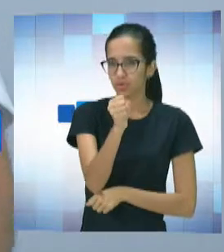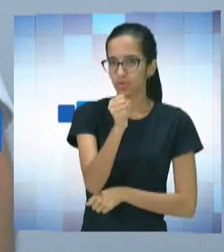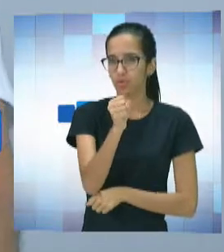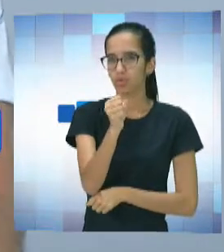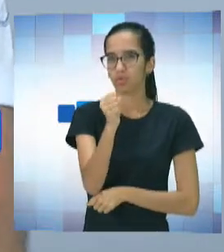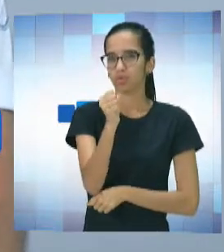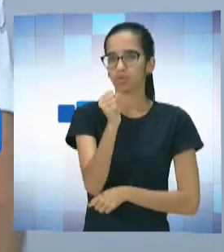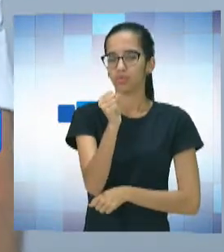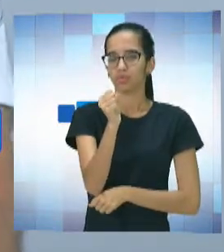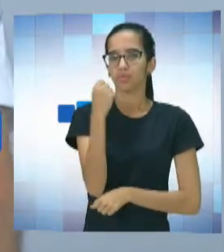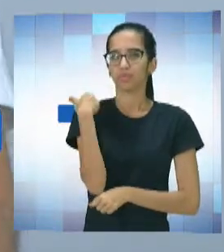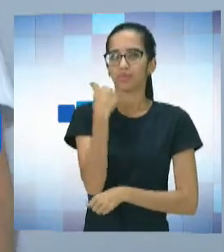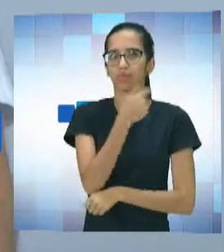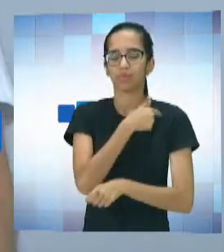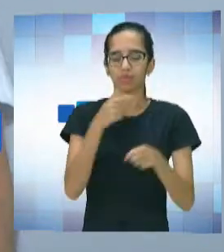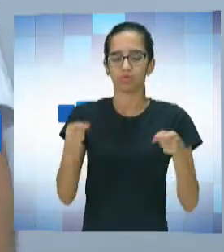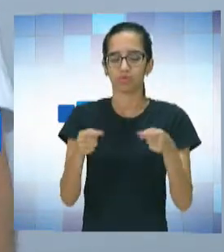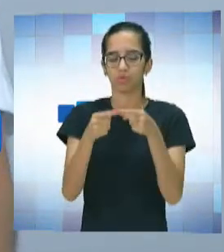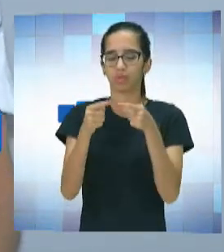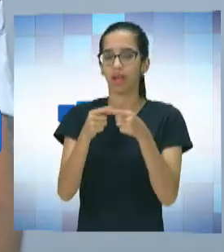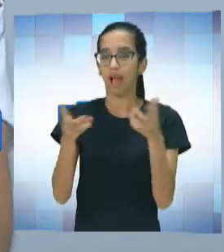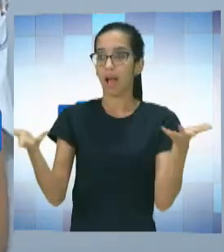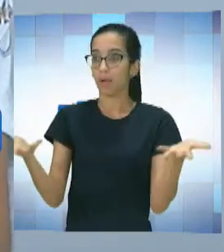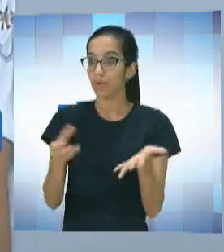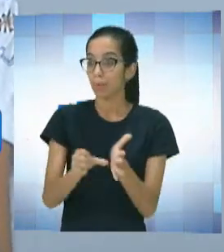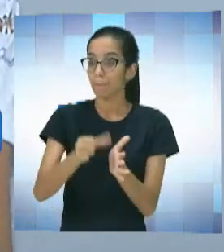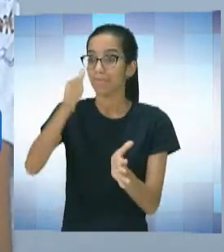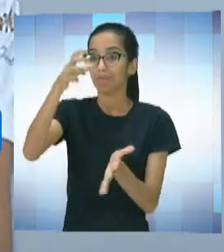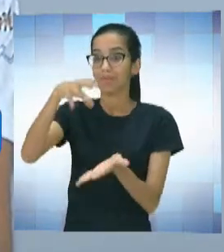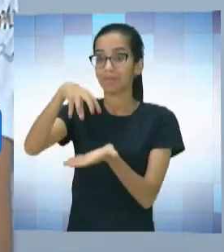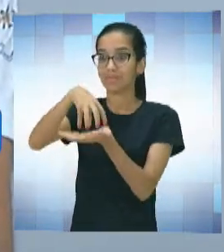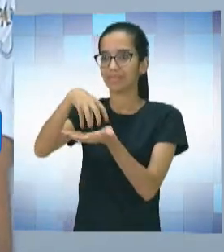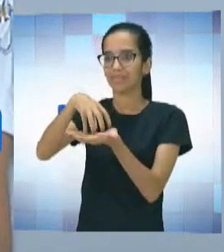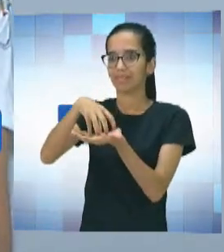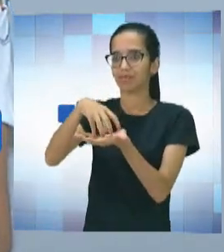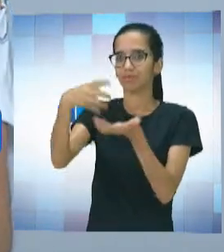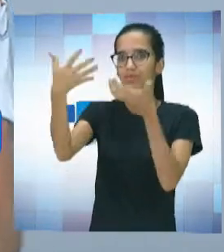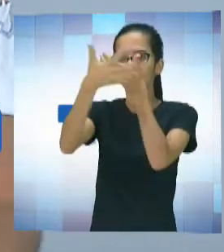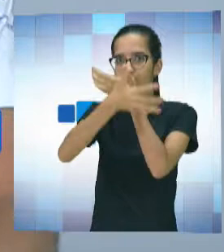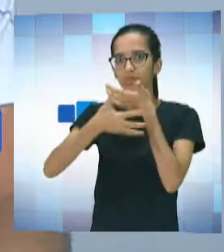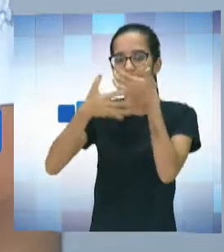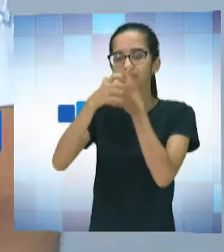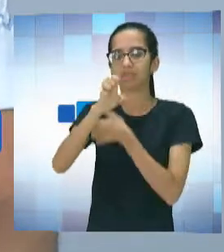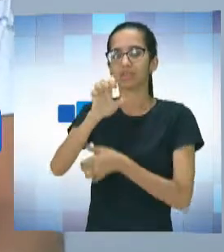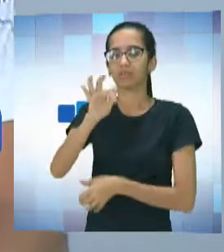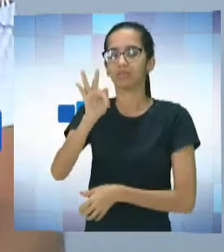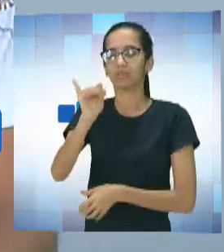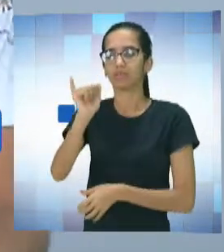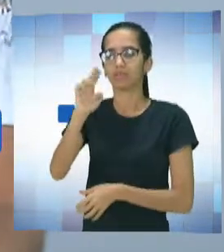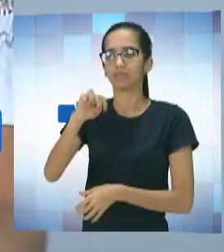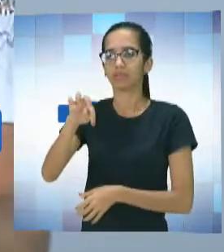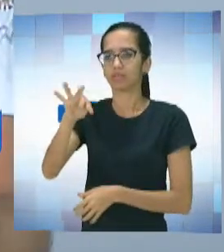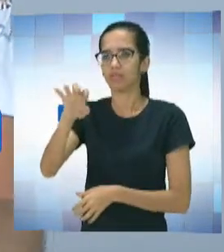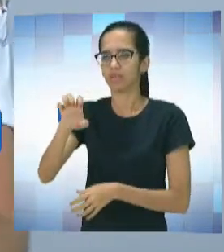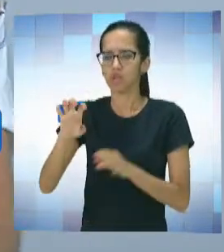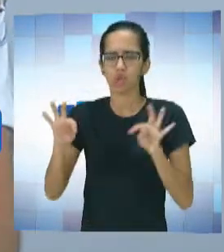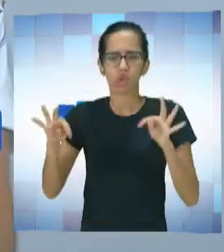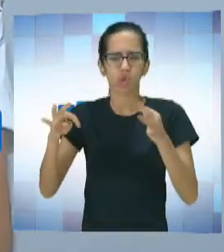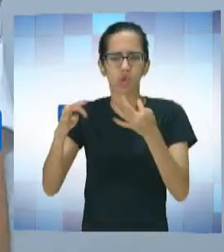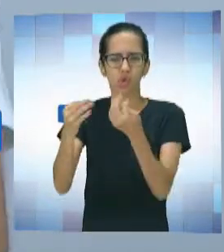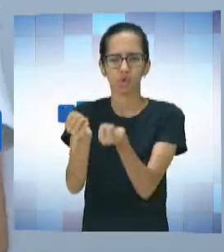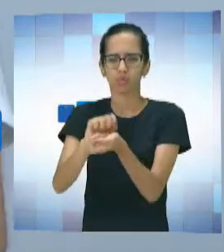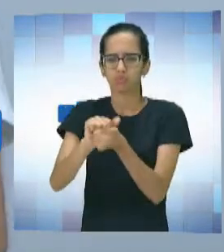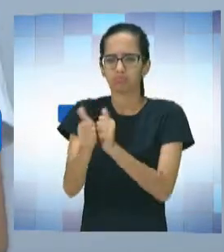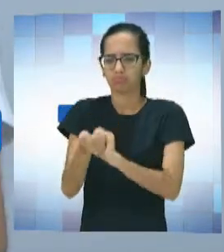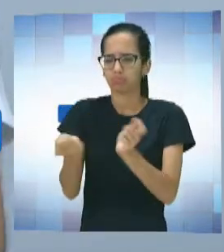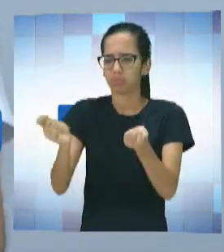nós estamos...